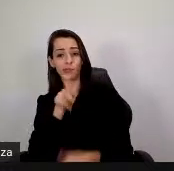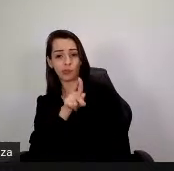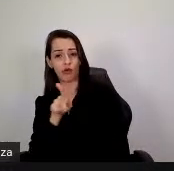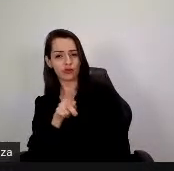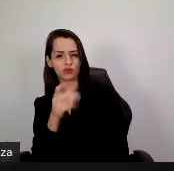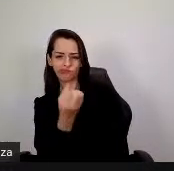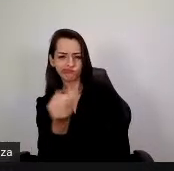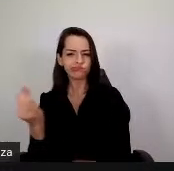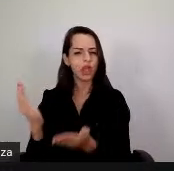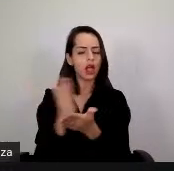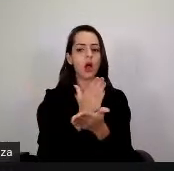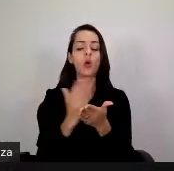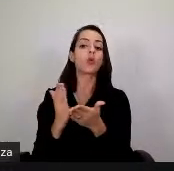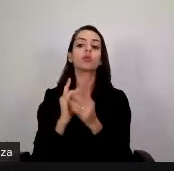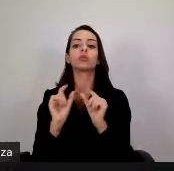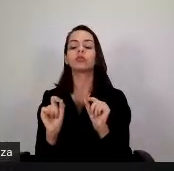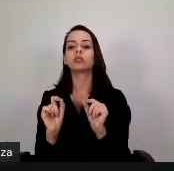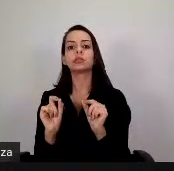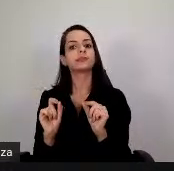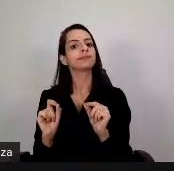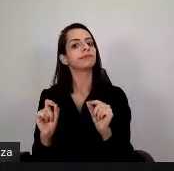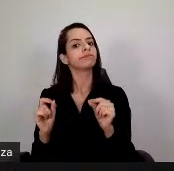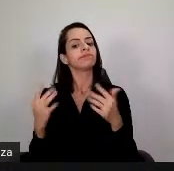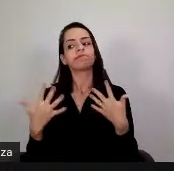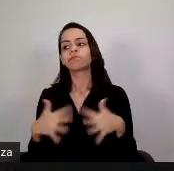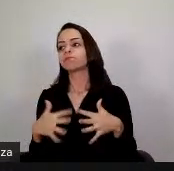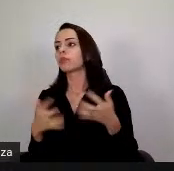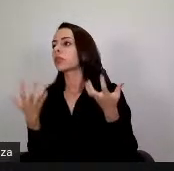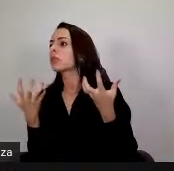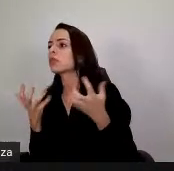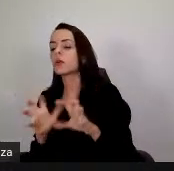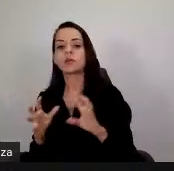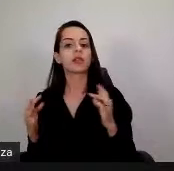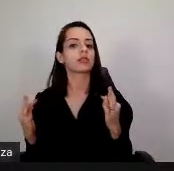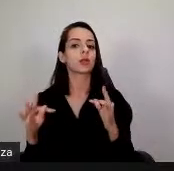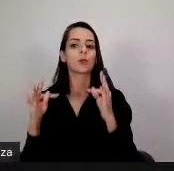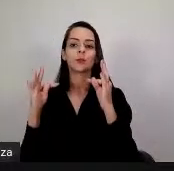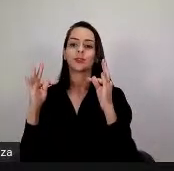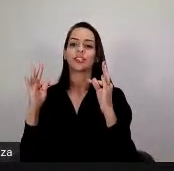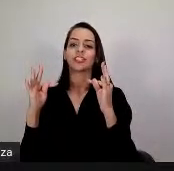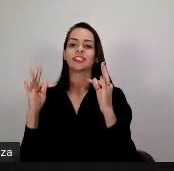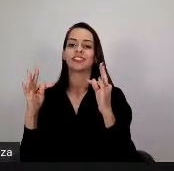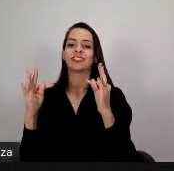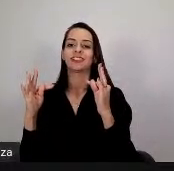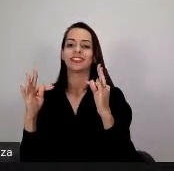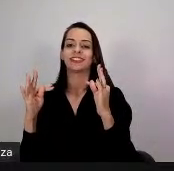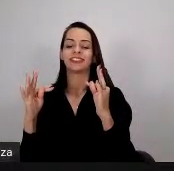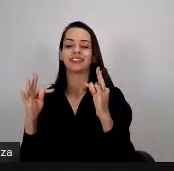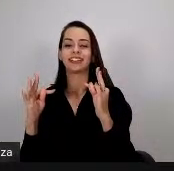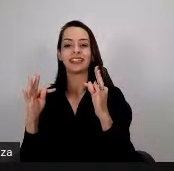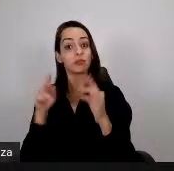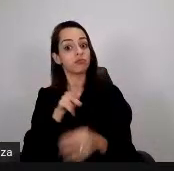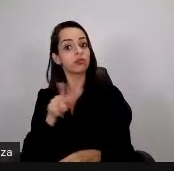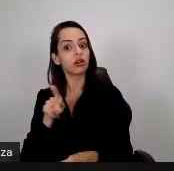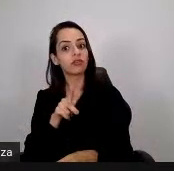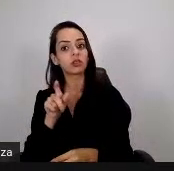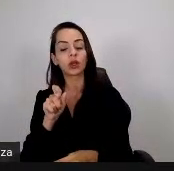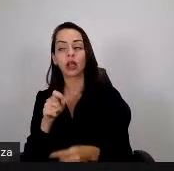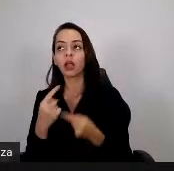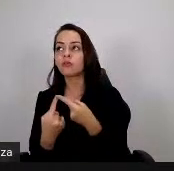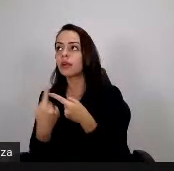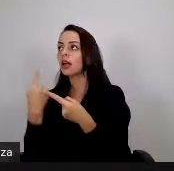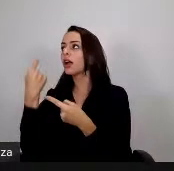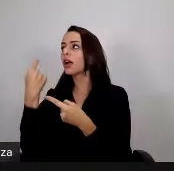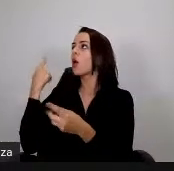lutaram fortemente contra esse mundo digital, que permaneceram, que mantiveram as suas